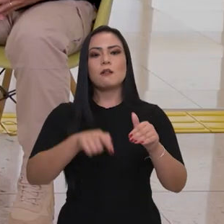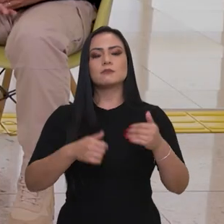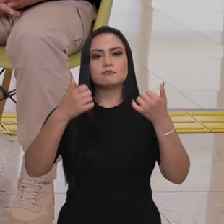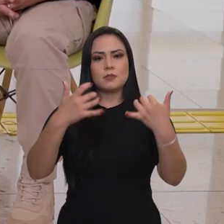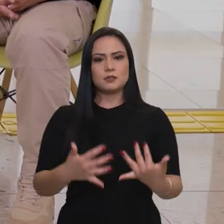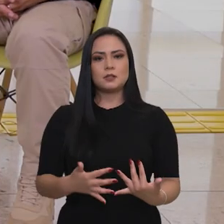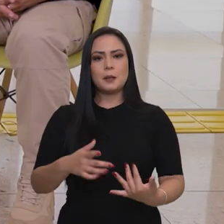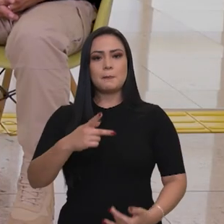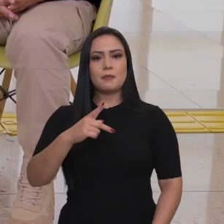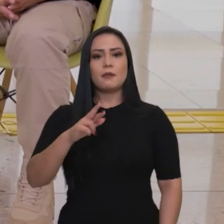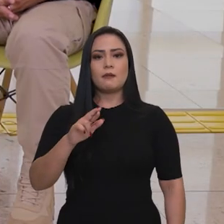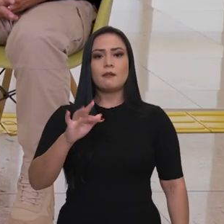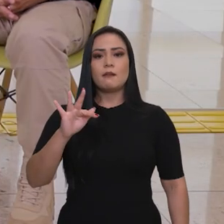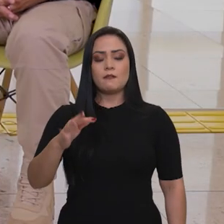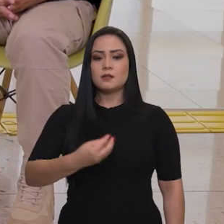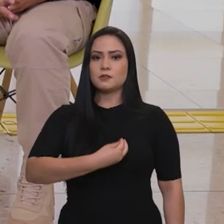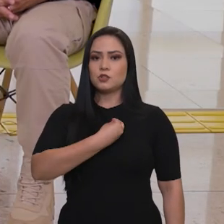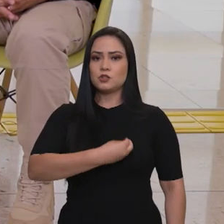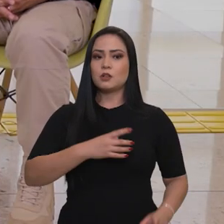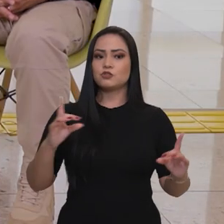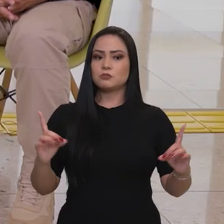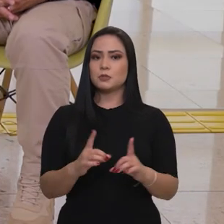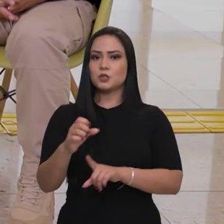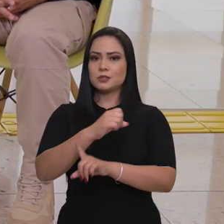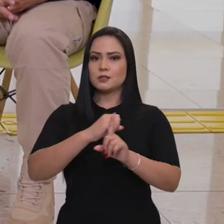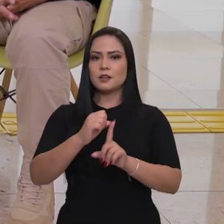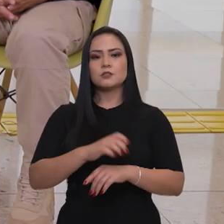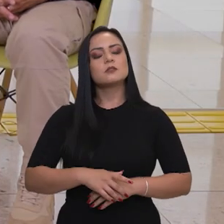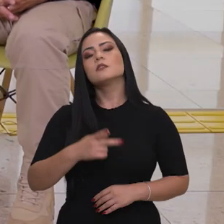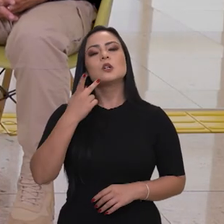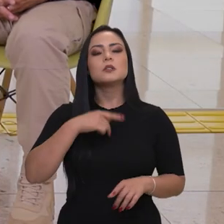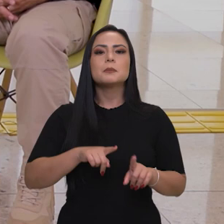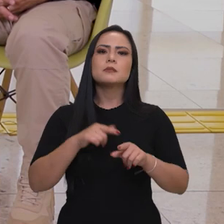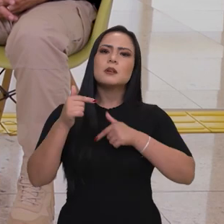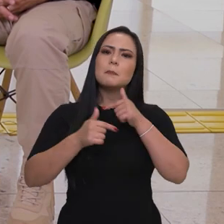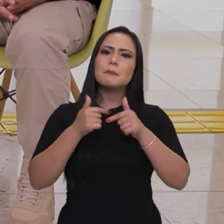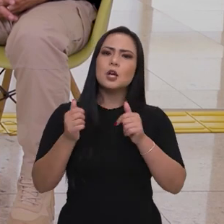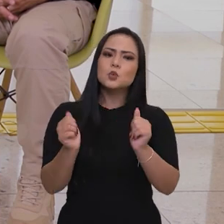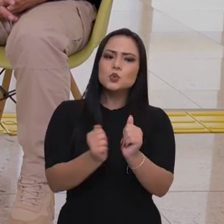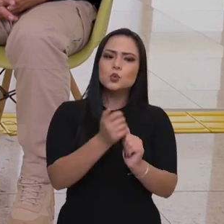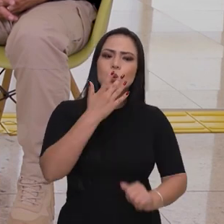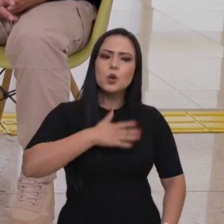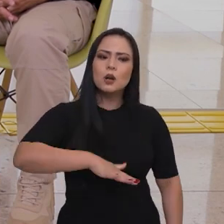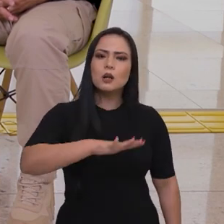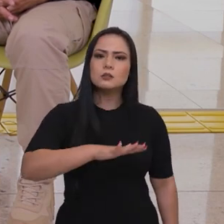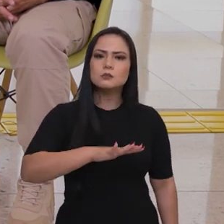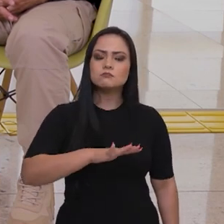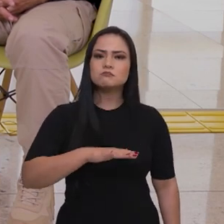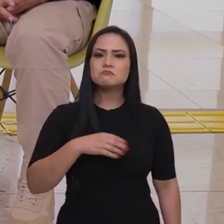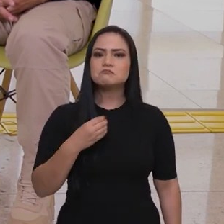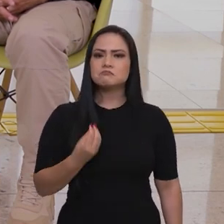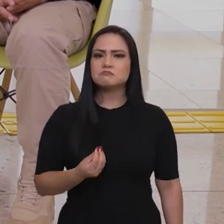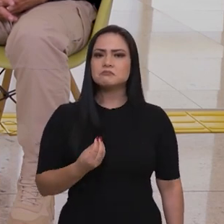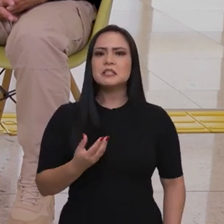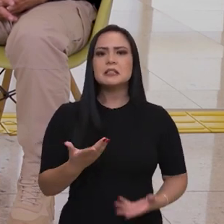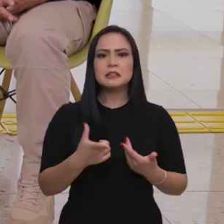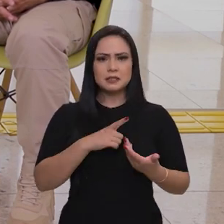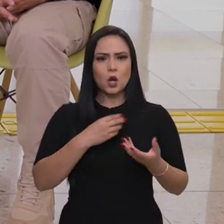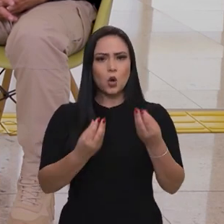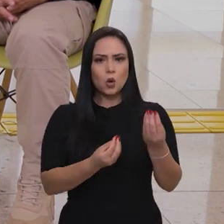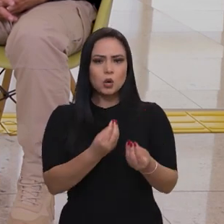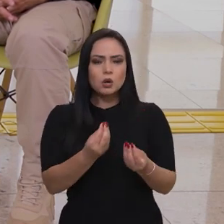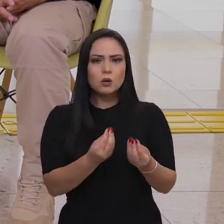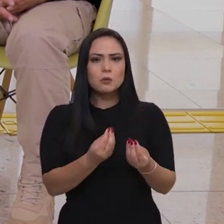atender a sociedade. Você falou aí do trabalho com as crianças e existe como também, porque é algo que no